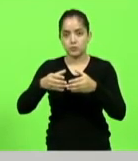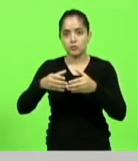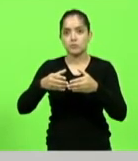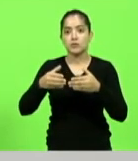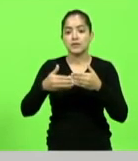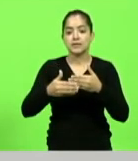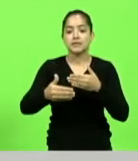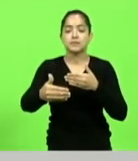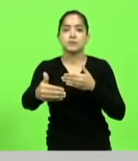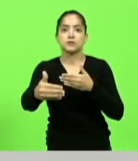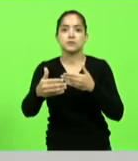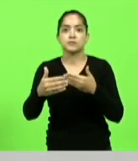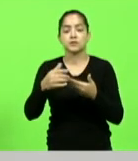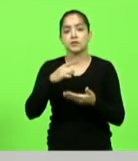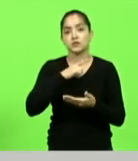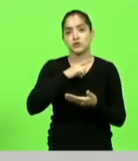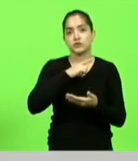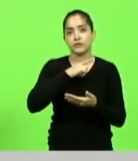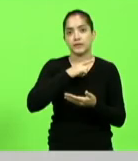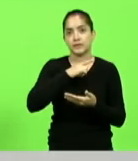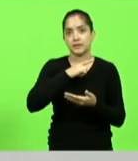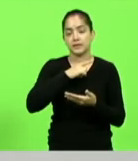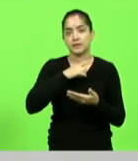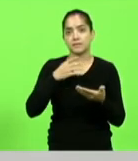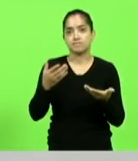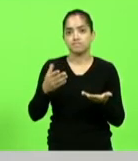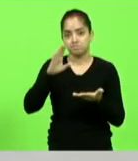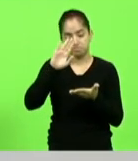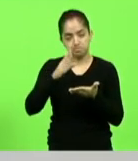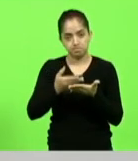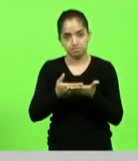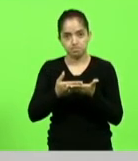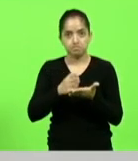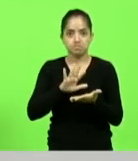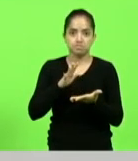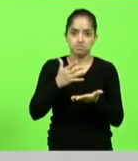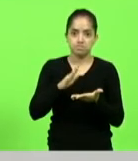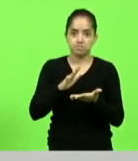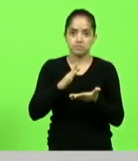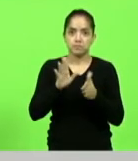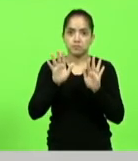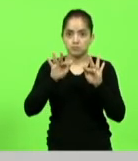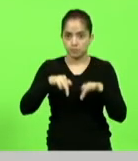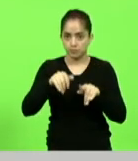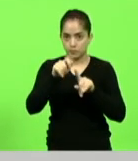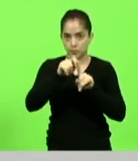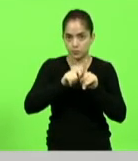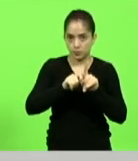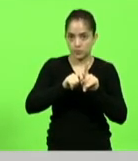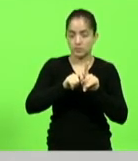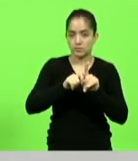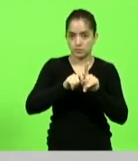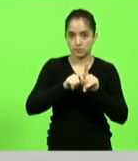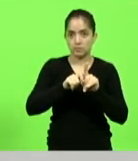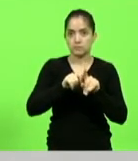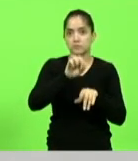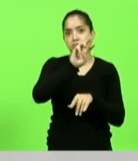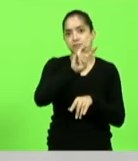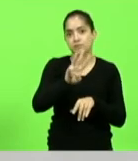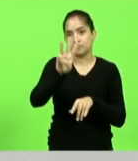também nós teremos acredito no máximo até o final deste mês o site do